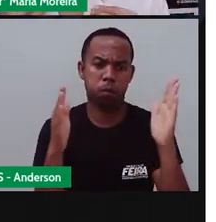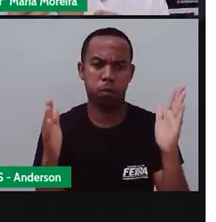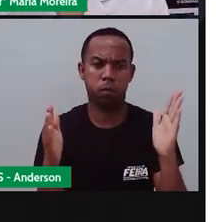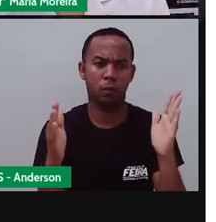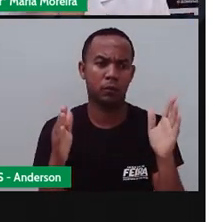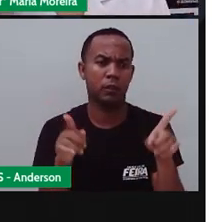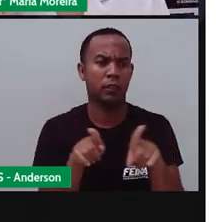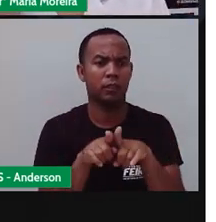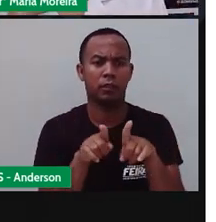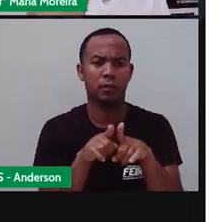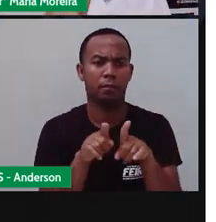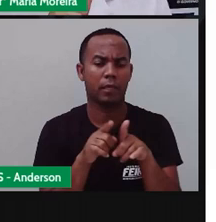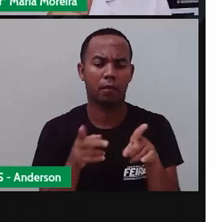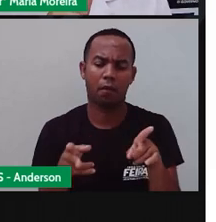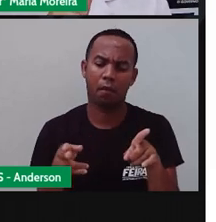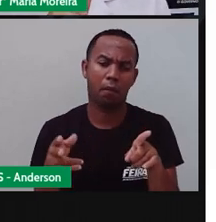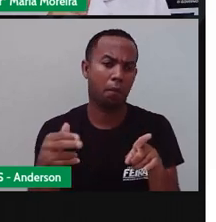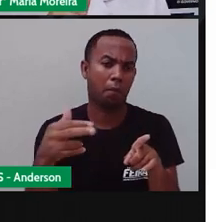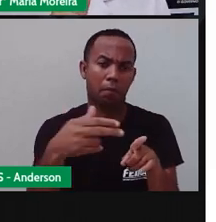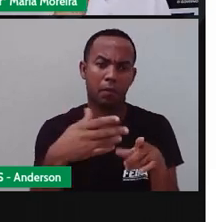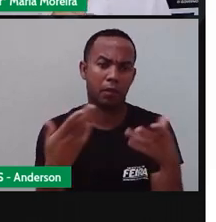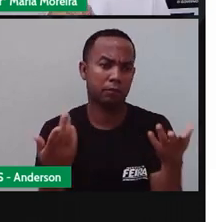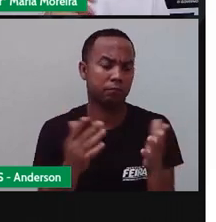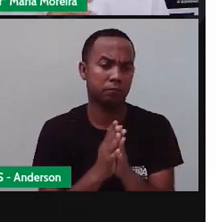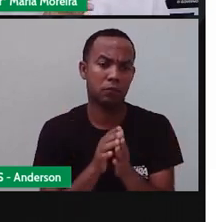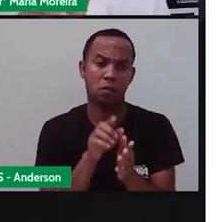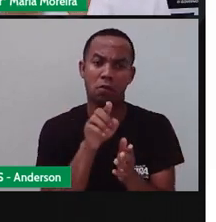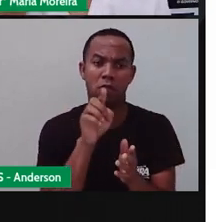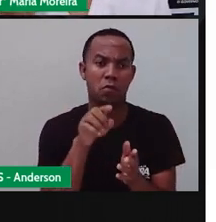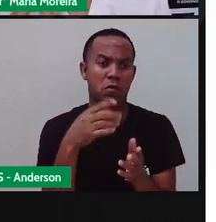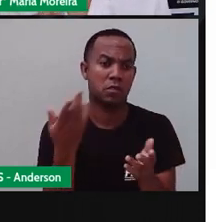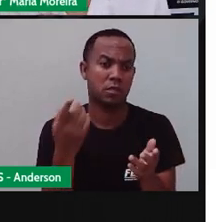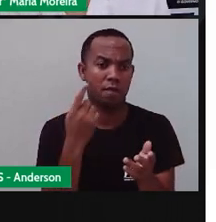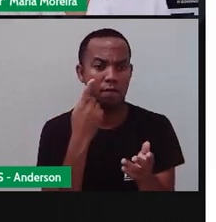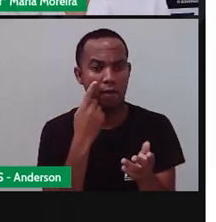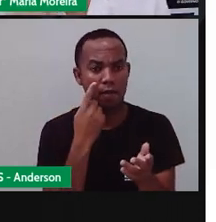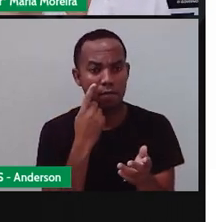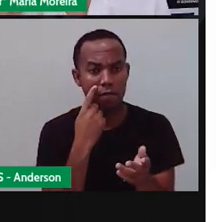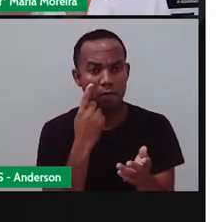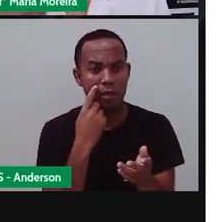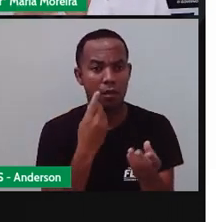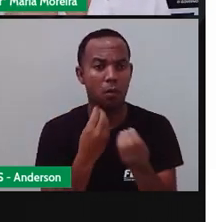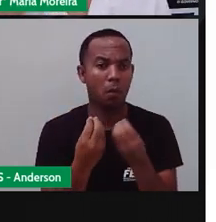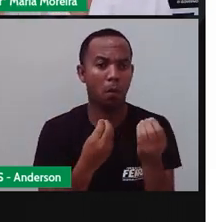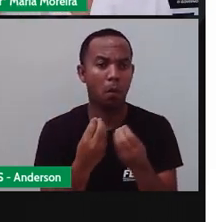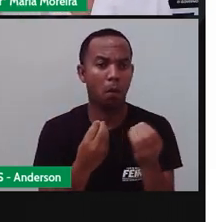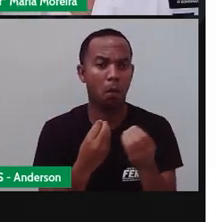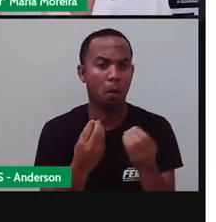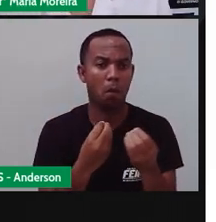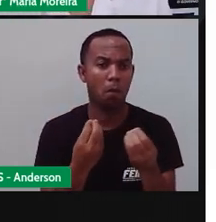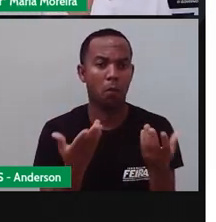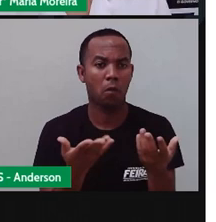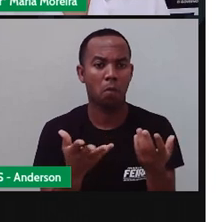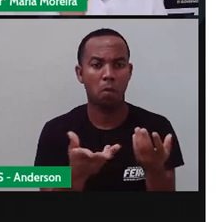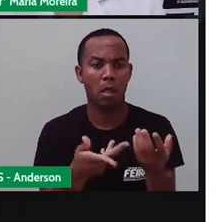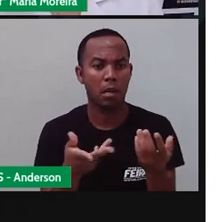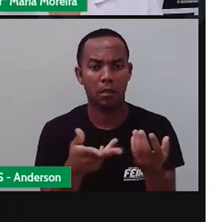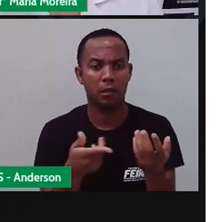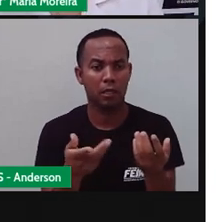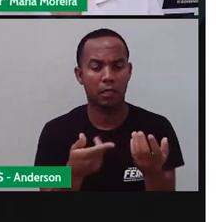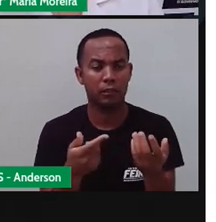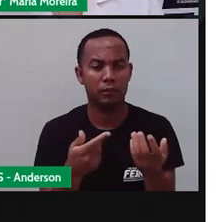e conseguir ver, depender da resolução, tá, gente? Que é a qualidade da imagem, você vai conseguir o quê? observar os